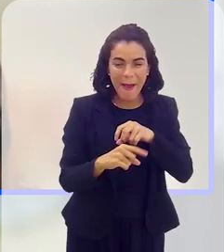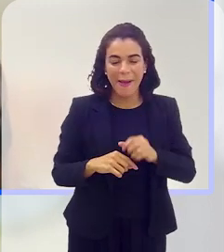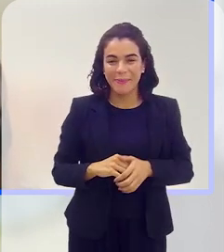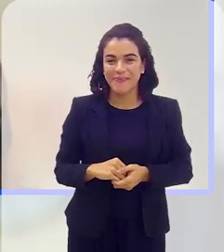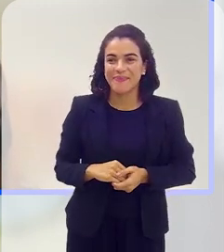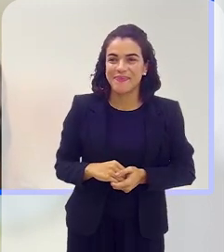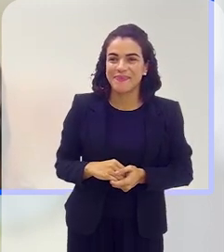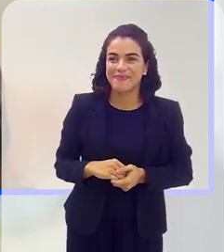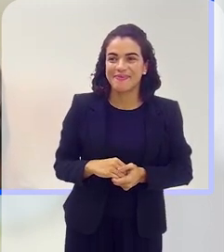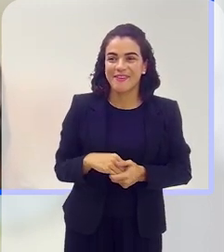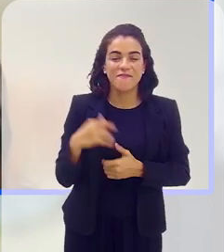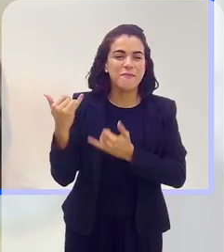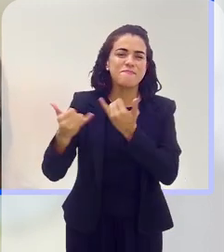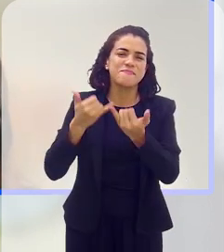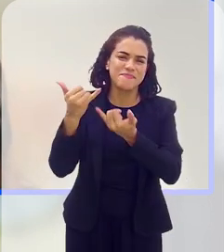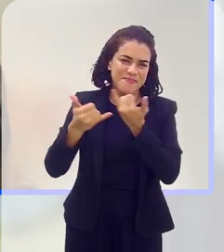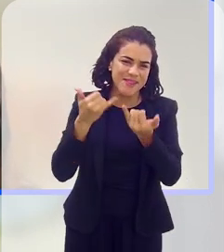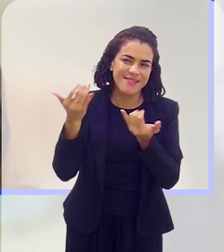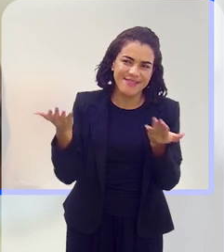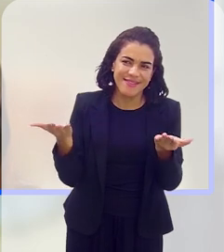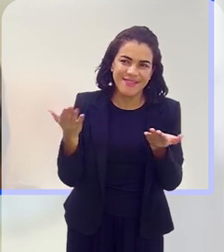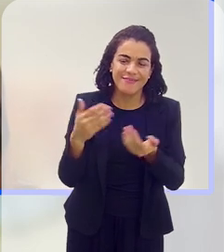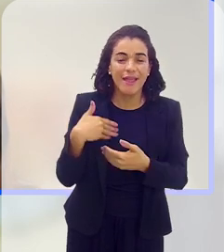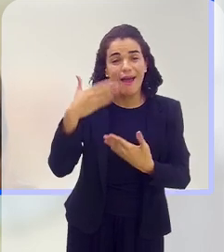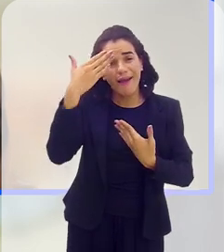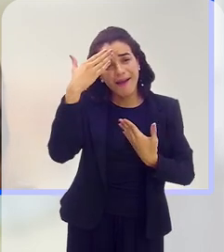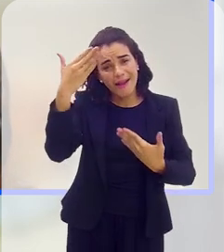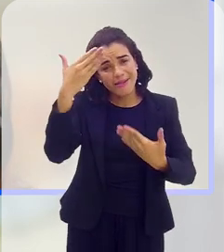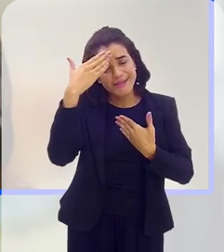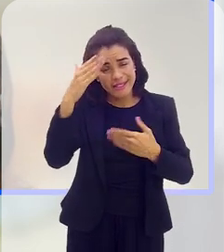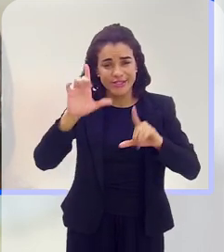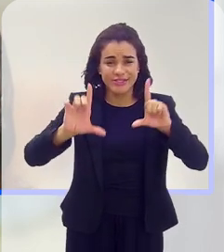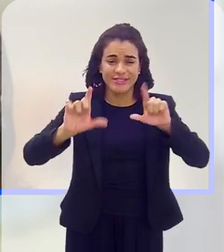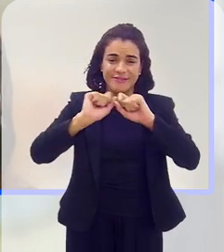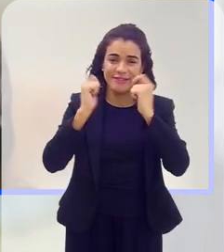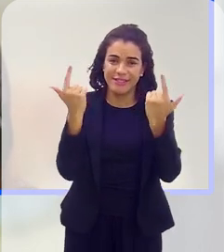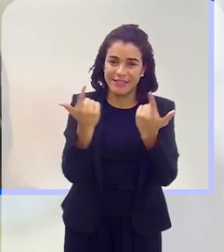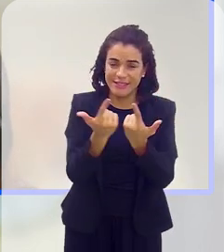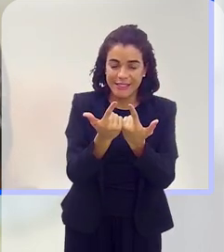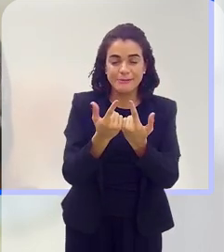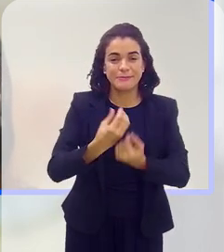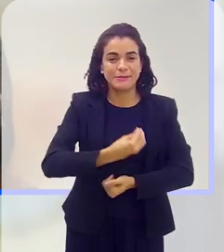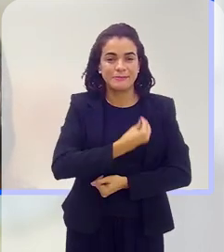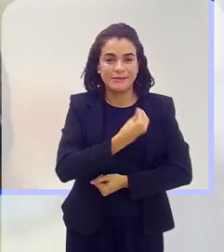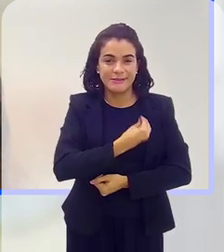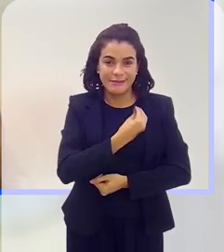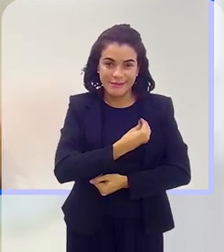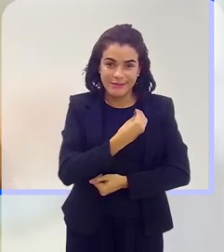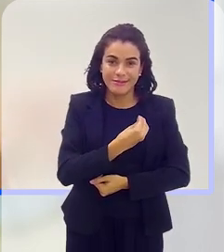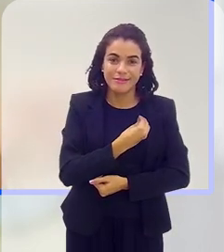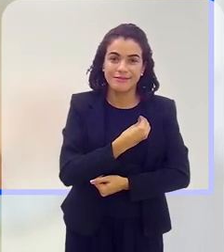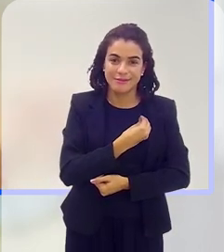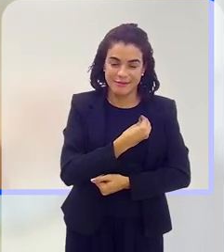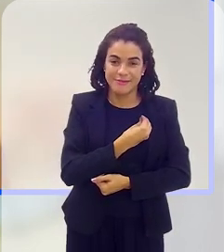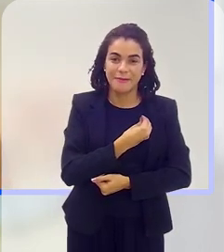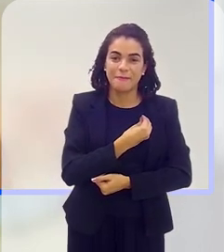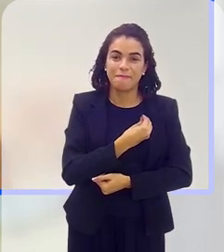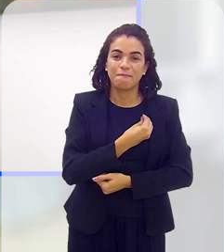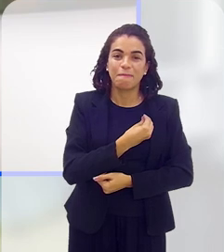brincando. Foi brincar. Agradeço muito a TV Alerj aí pela essa participação,